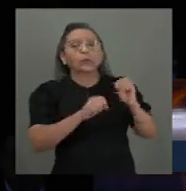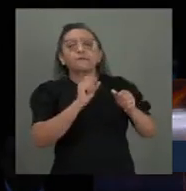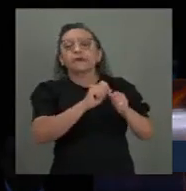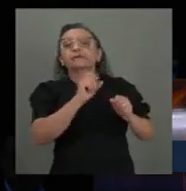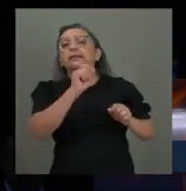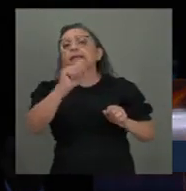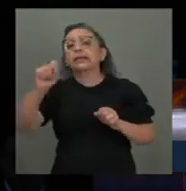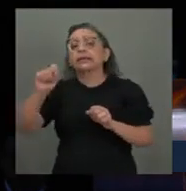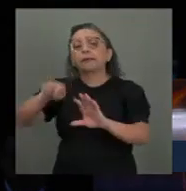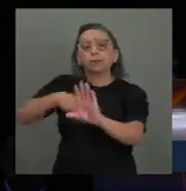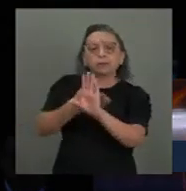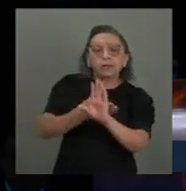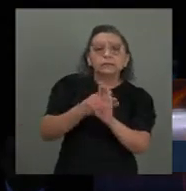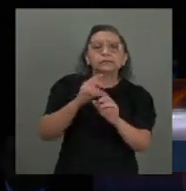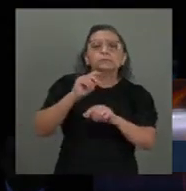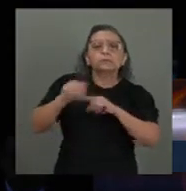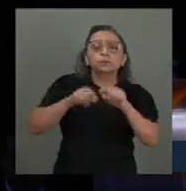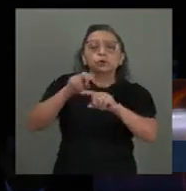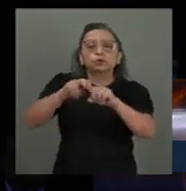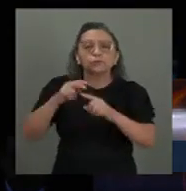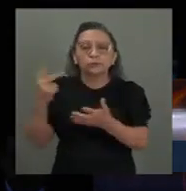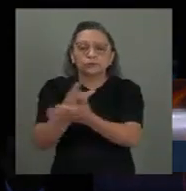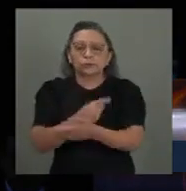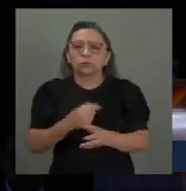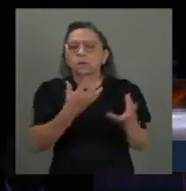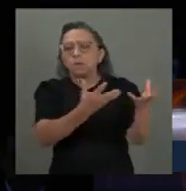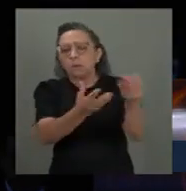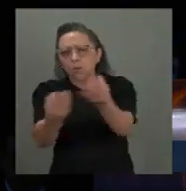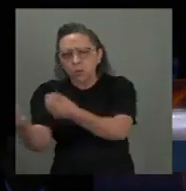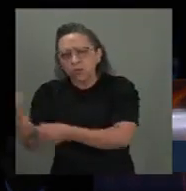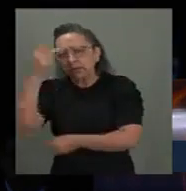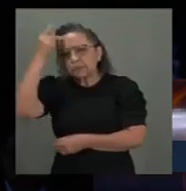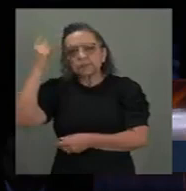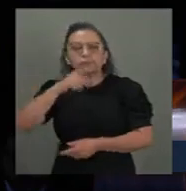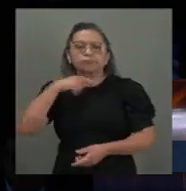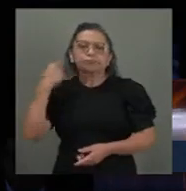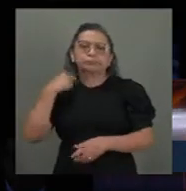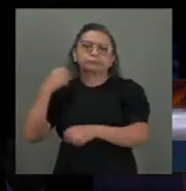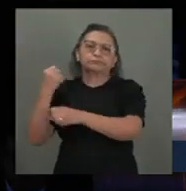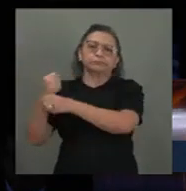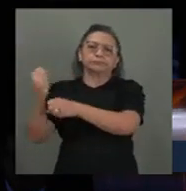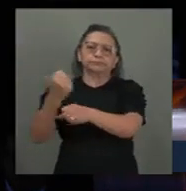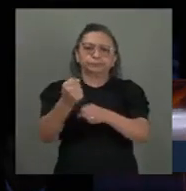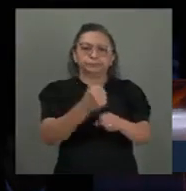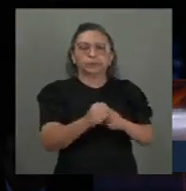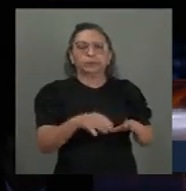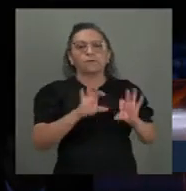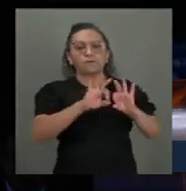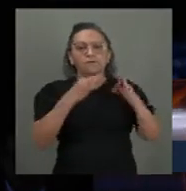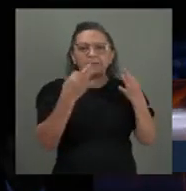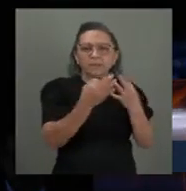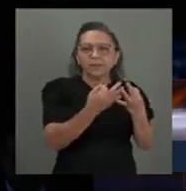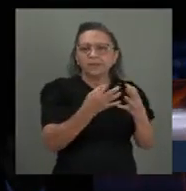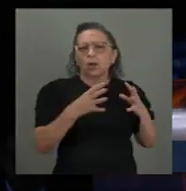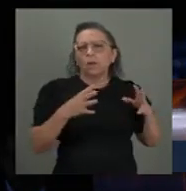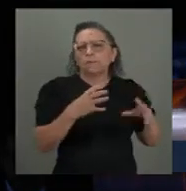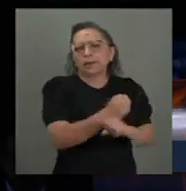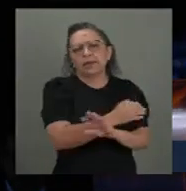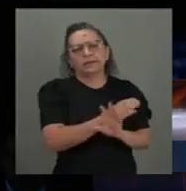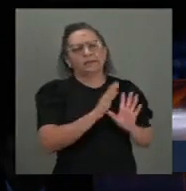acontecer. Milhões de vidas são ceifadas, famílias inteiras